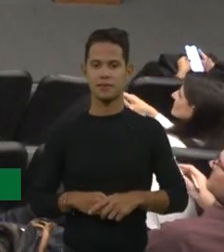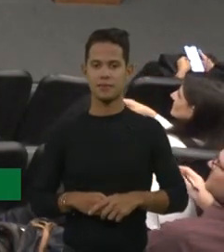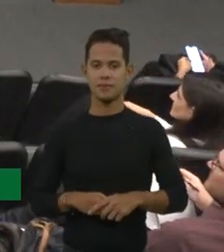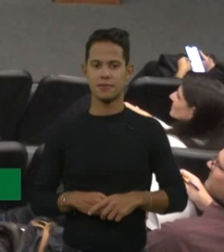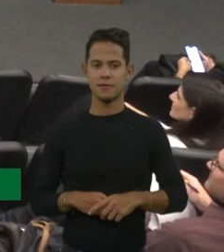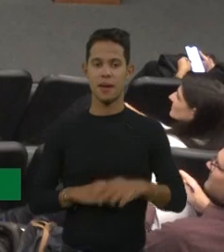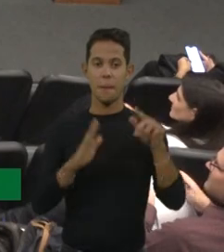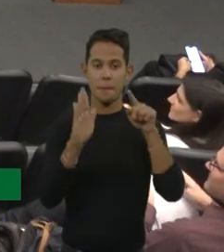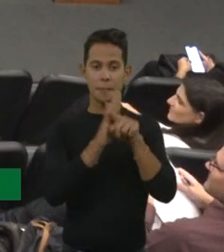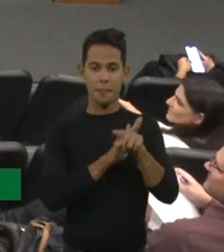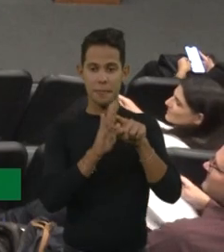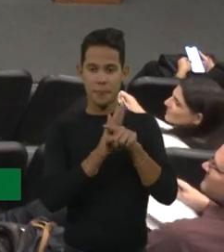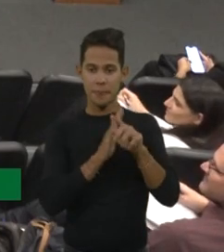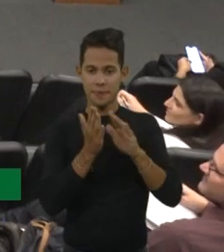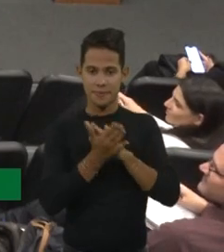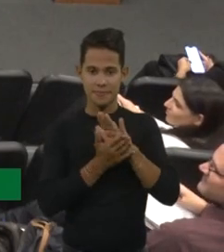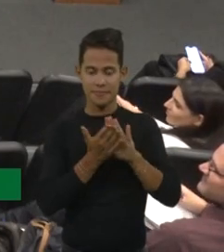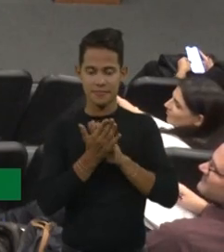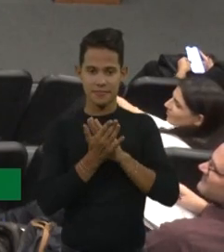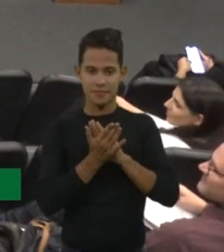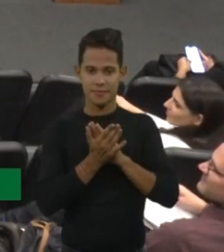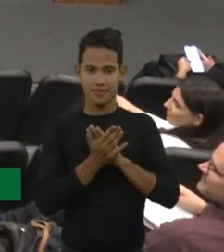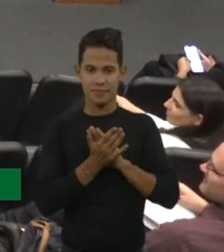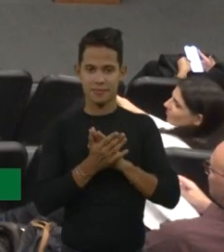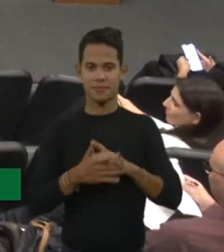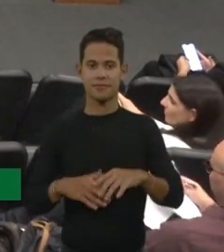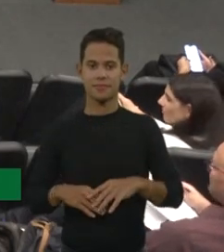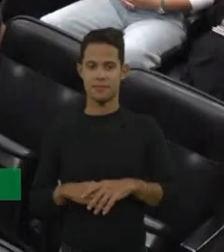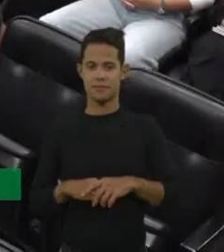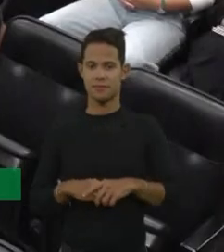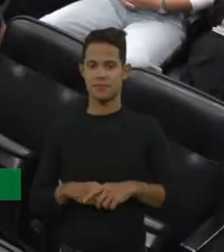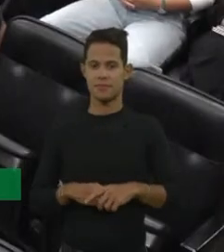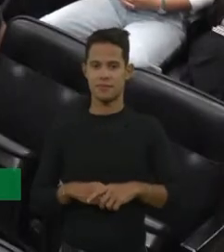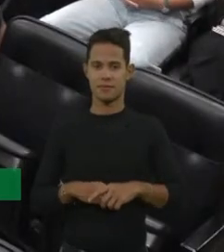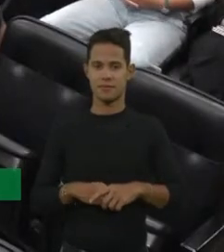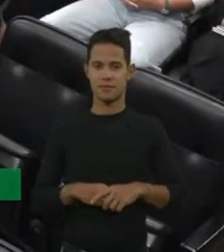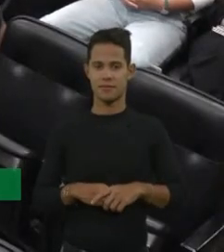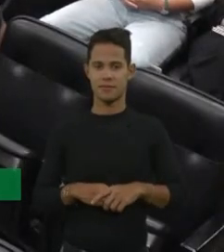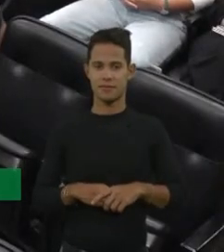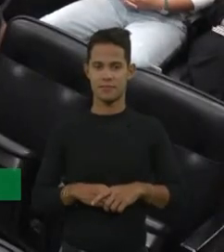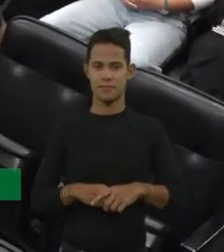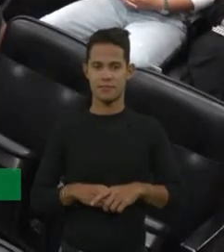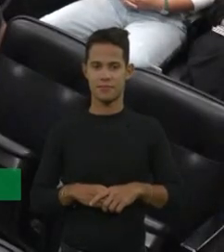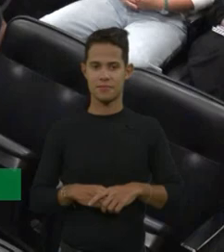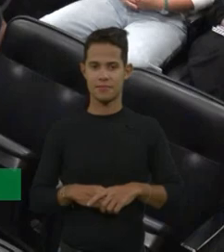Perguntas? Não, na verdade, é uma pergunta, é um pedido de socorro. Ai, não, aí não dá. Não dá.